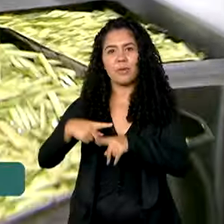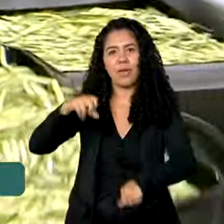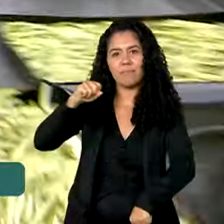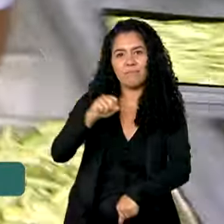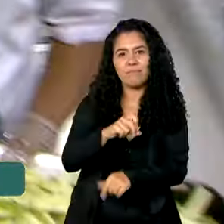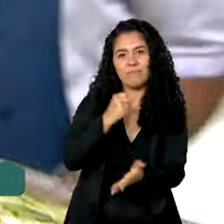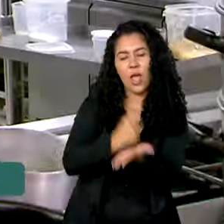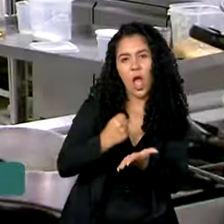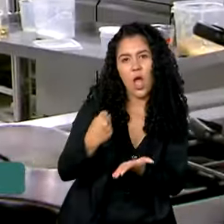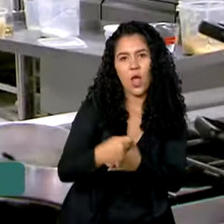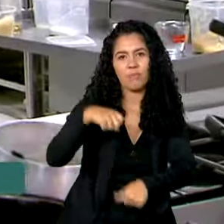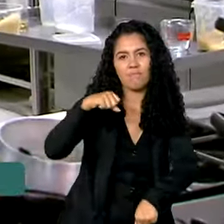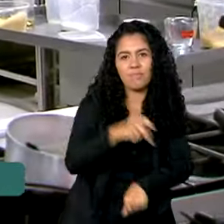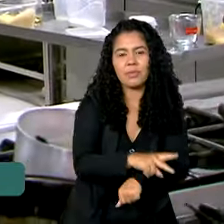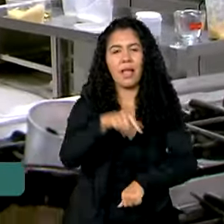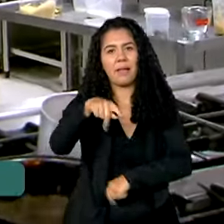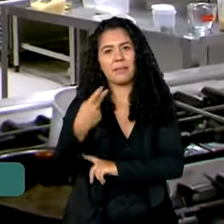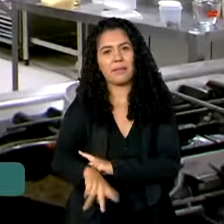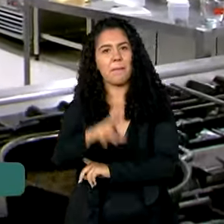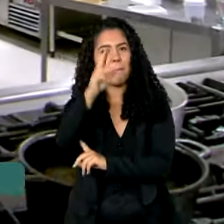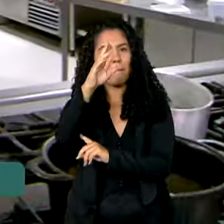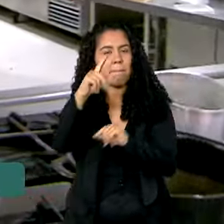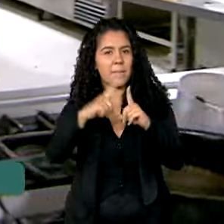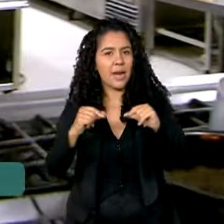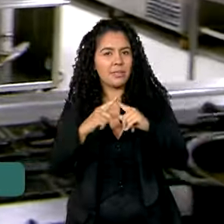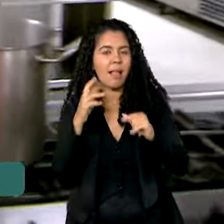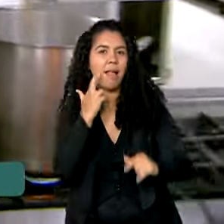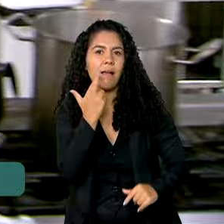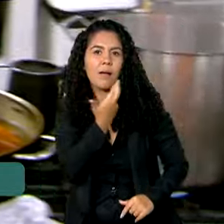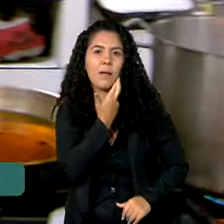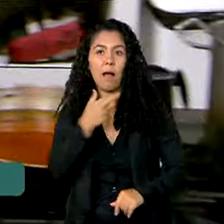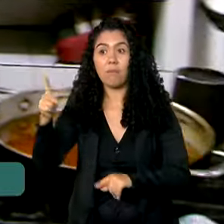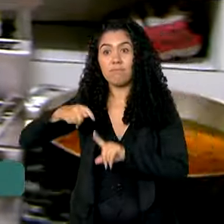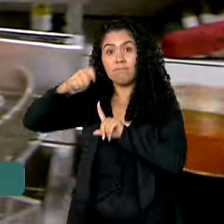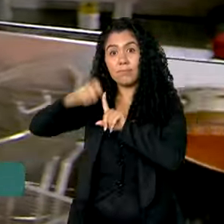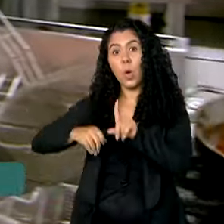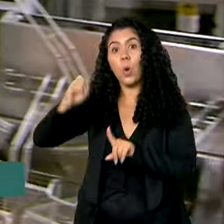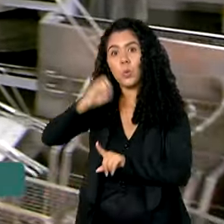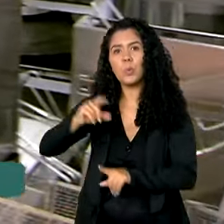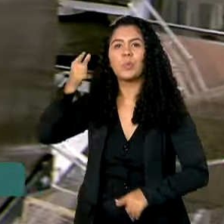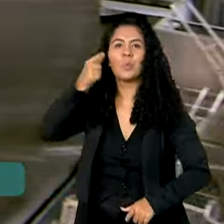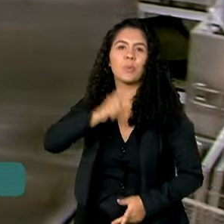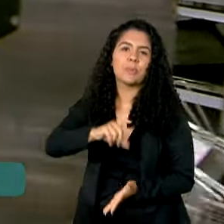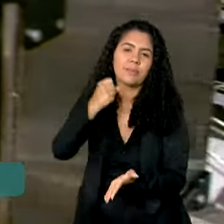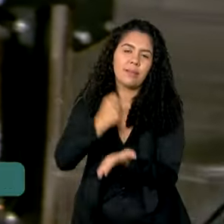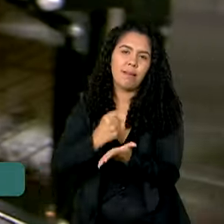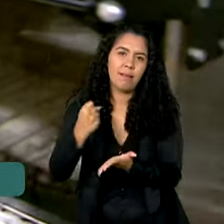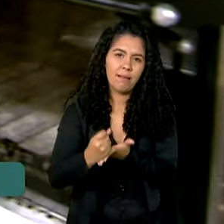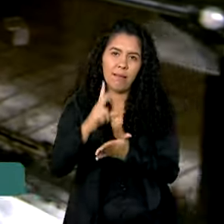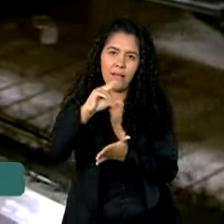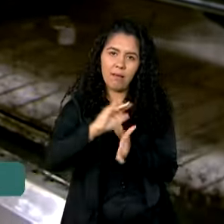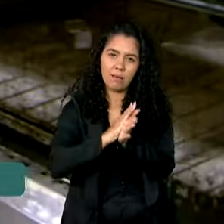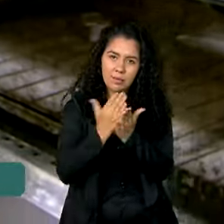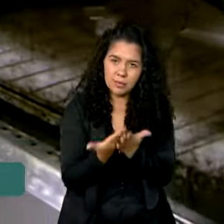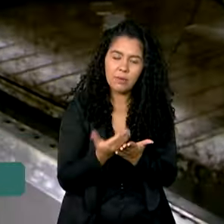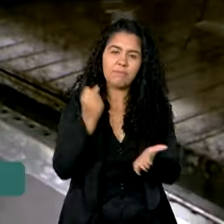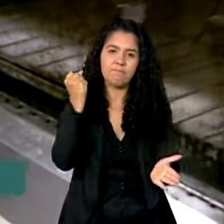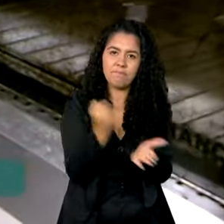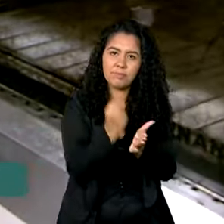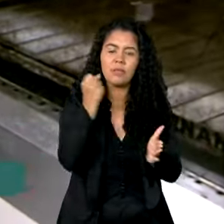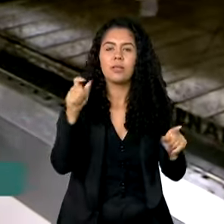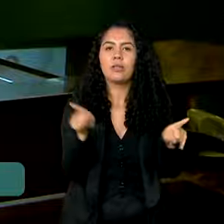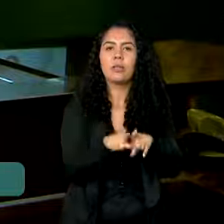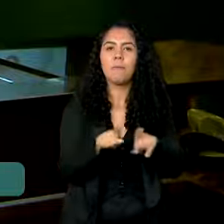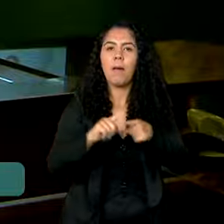Brasília. Desde outubro, ele está formalizado com carteira assinada e com todos os benefícios que